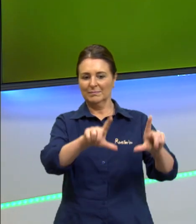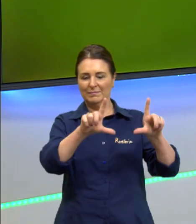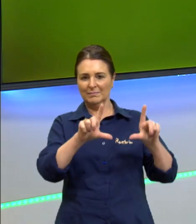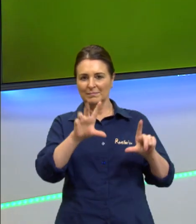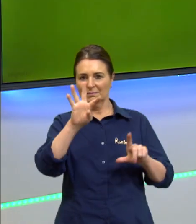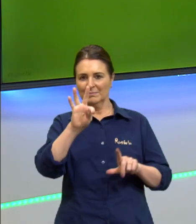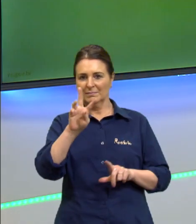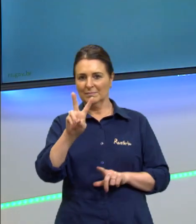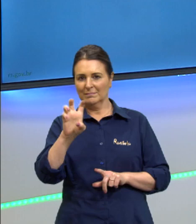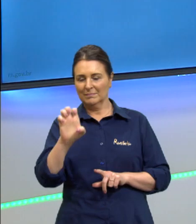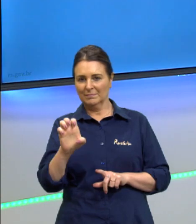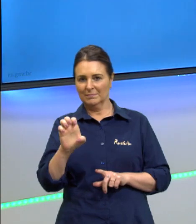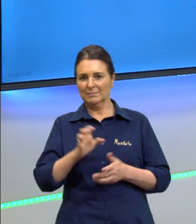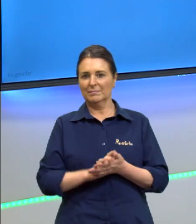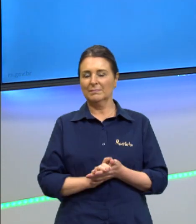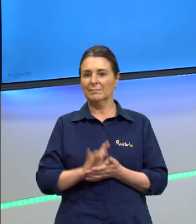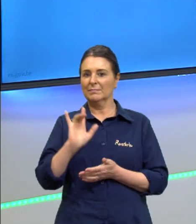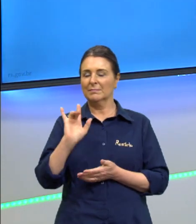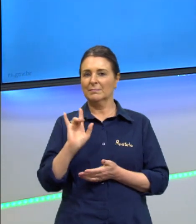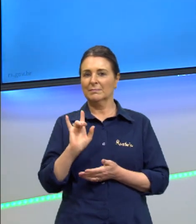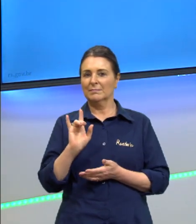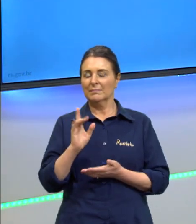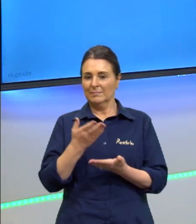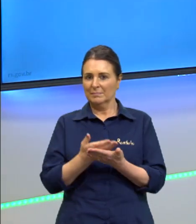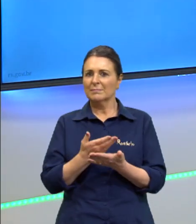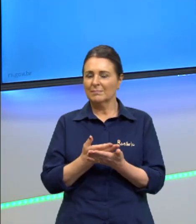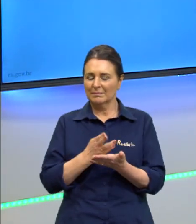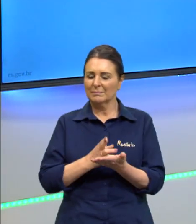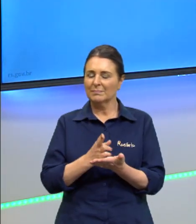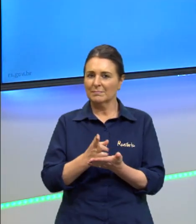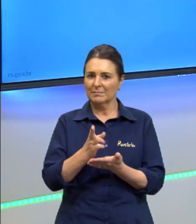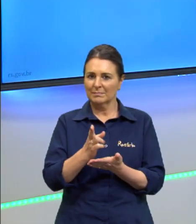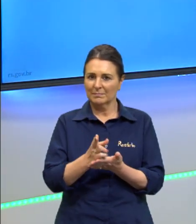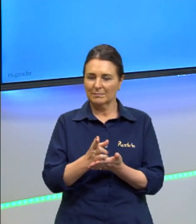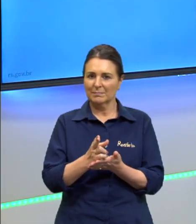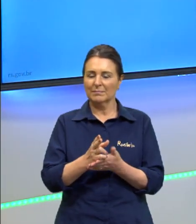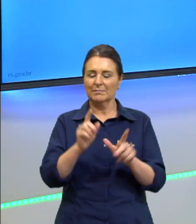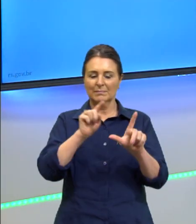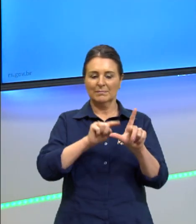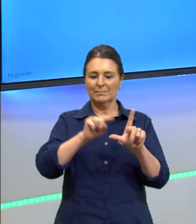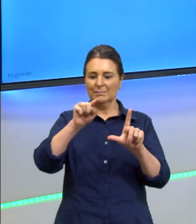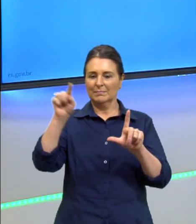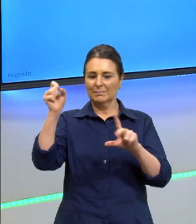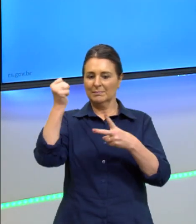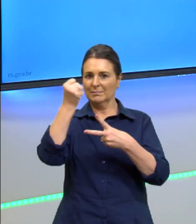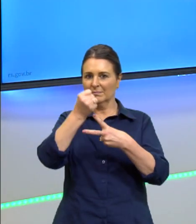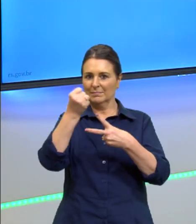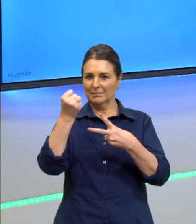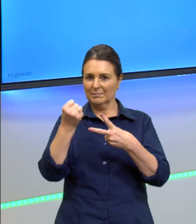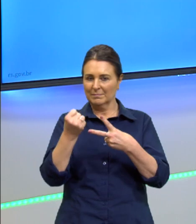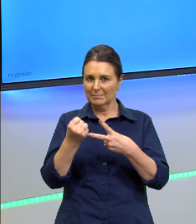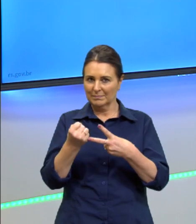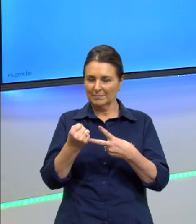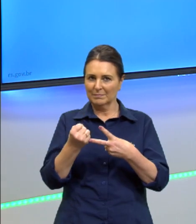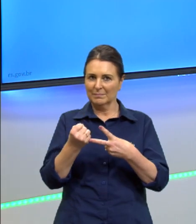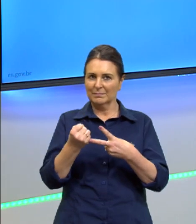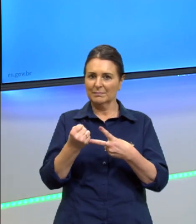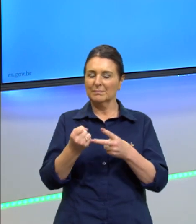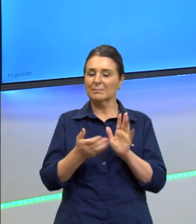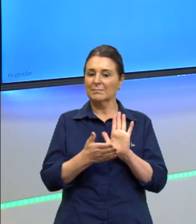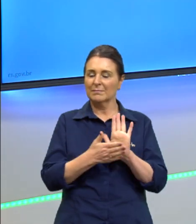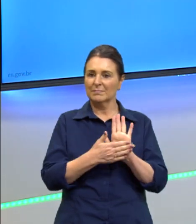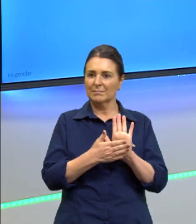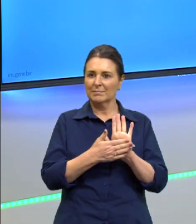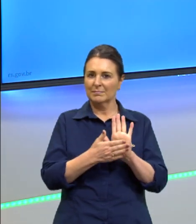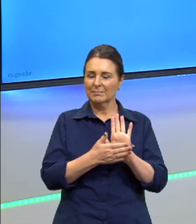estamos no nosso último bloco de estudos, o bloco de estatística e probabilidade, na qual a gente se propôs